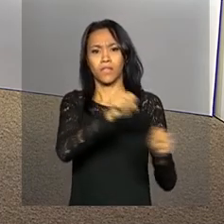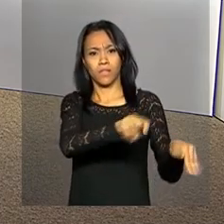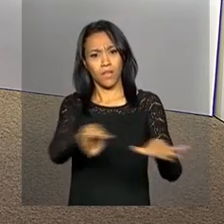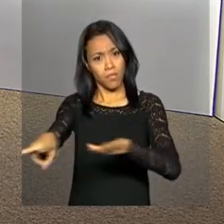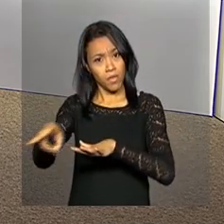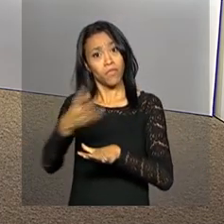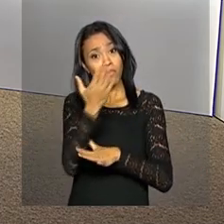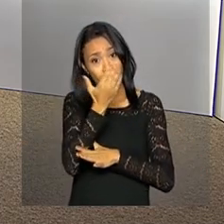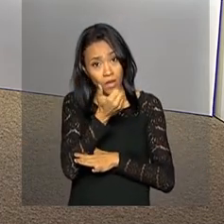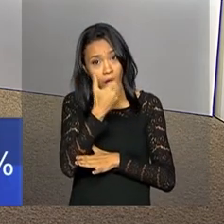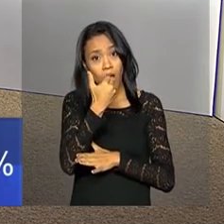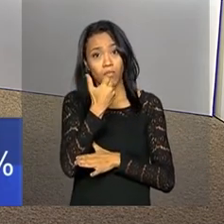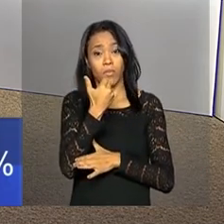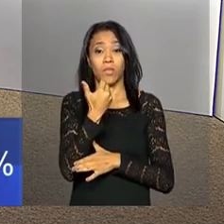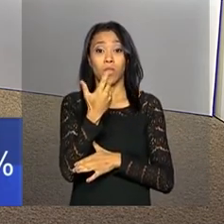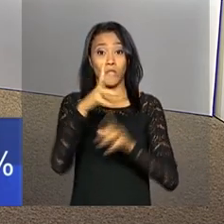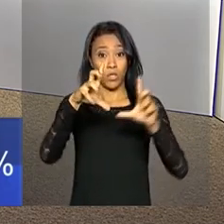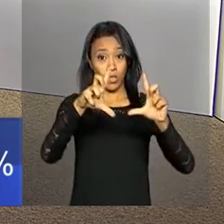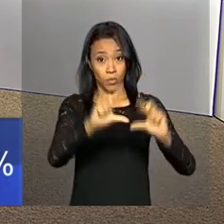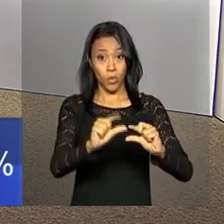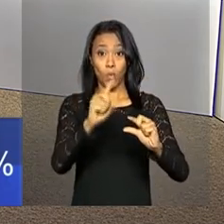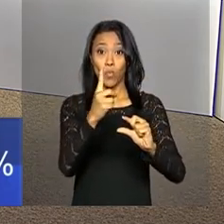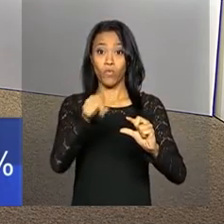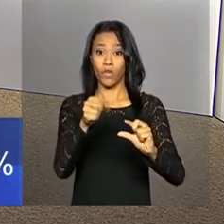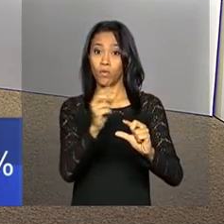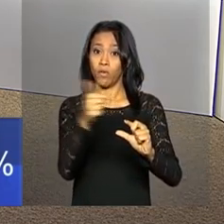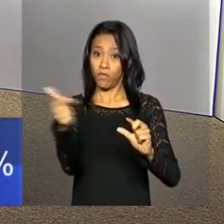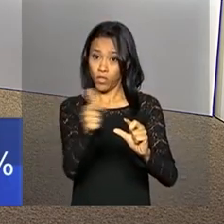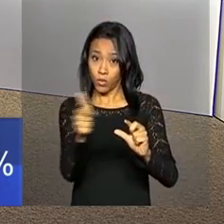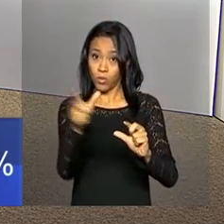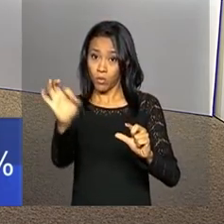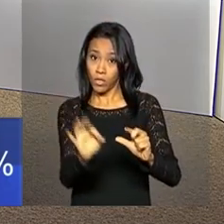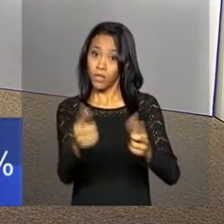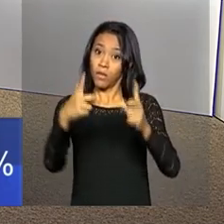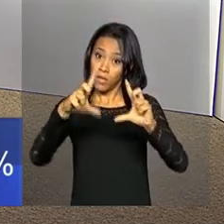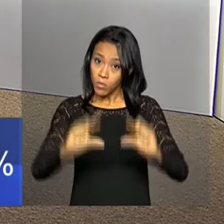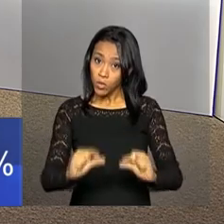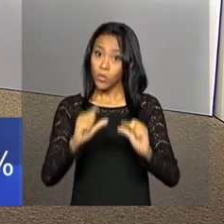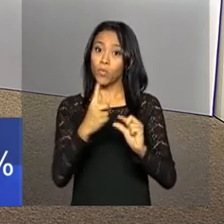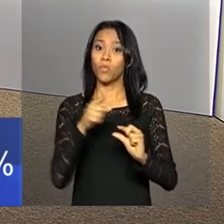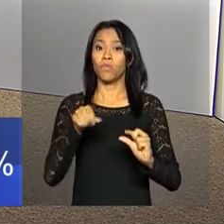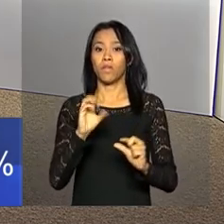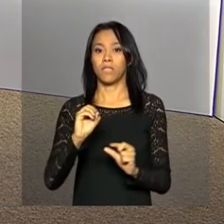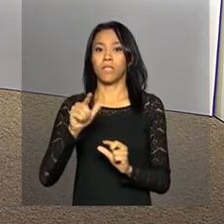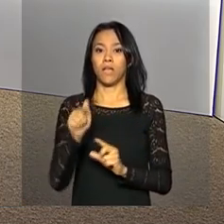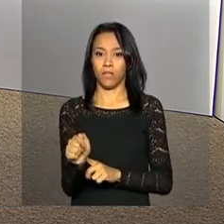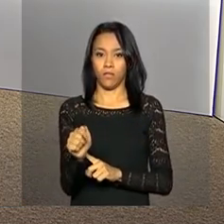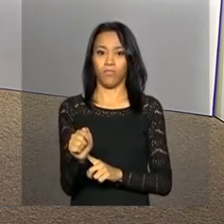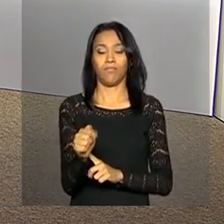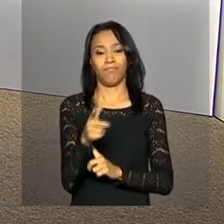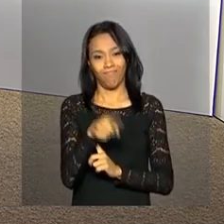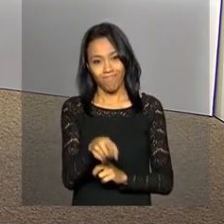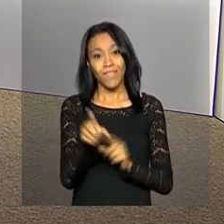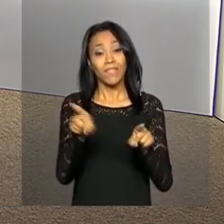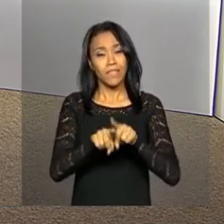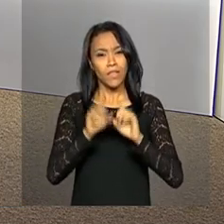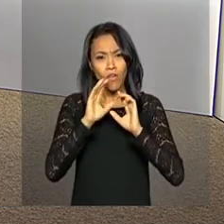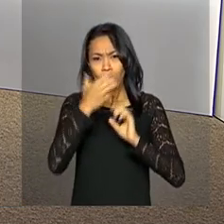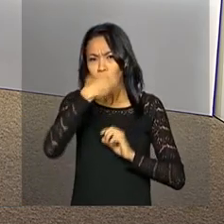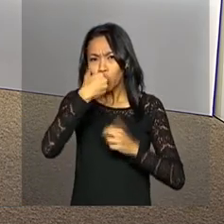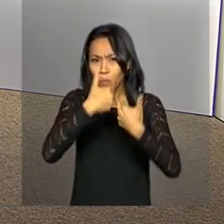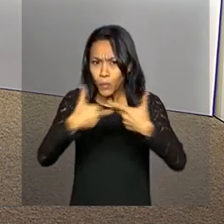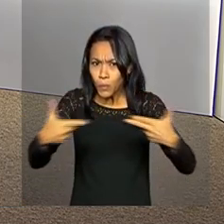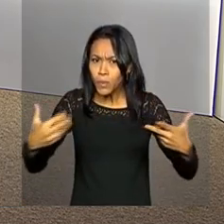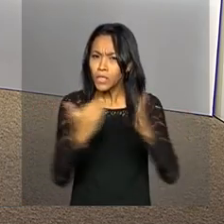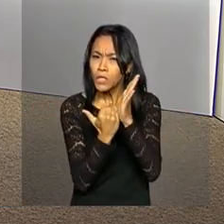foi a alimentação. A taxa recuou de 1,22% para 1,07%, com destaque para as frutas, que